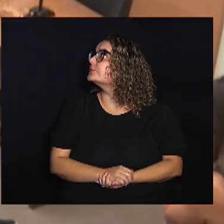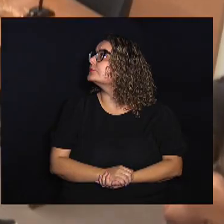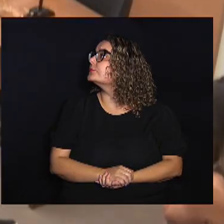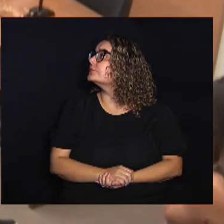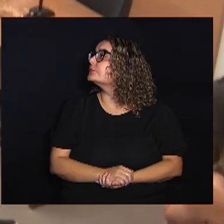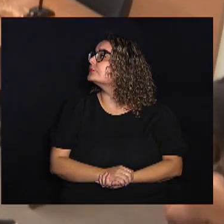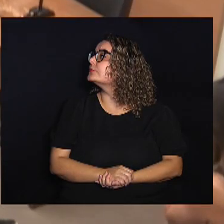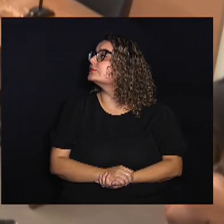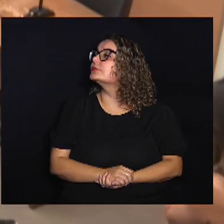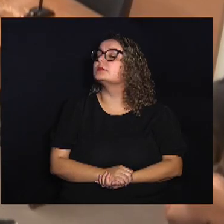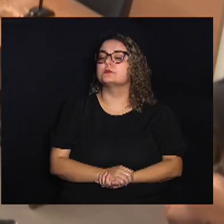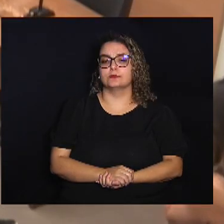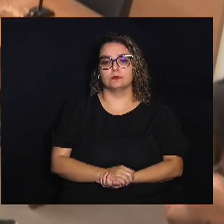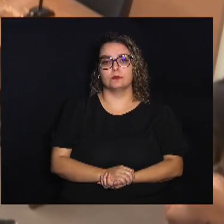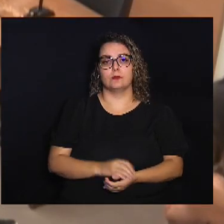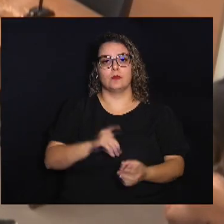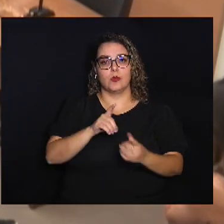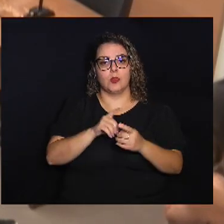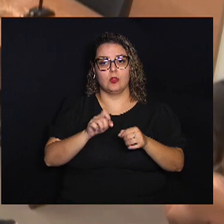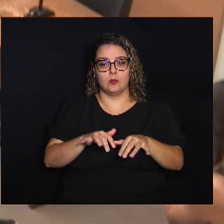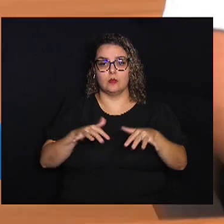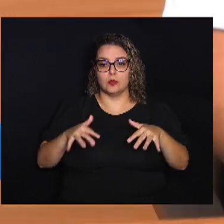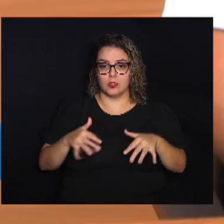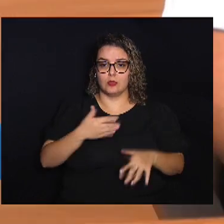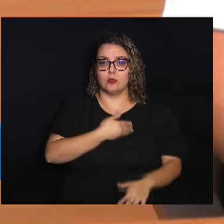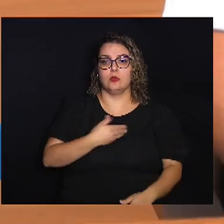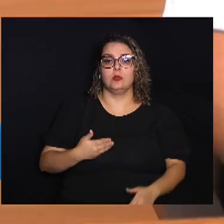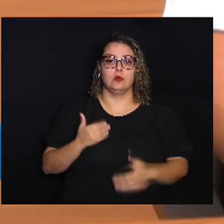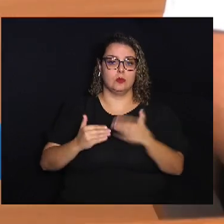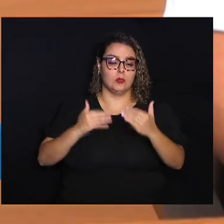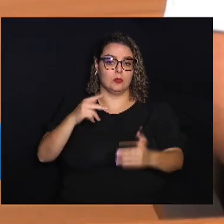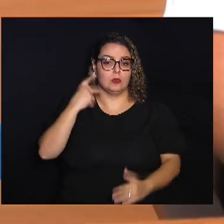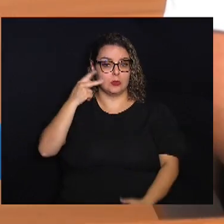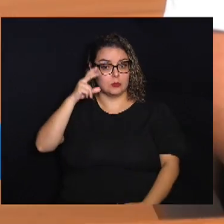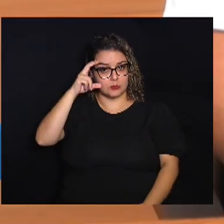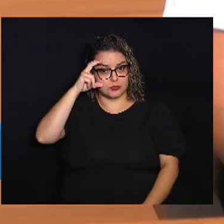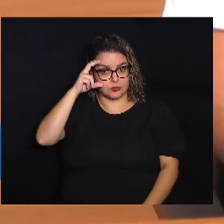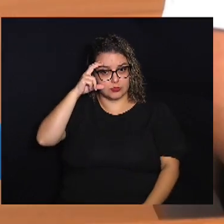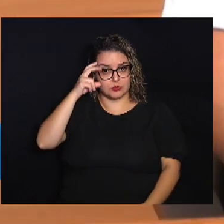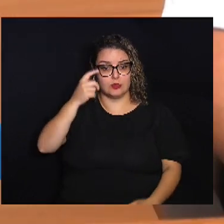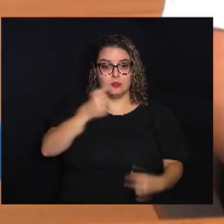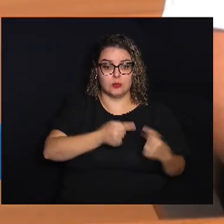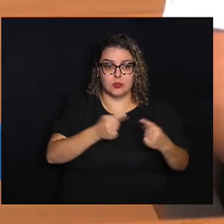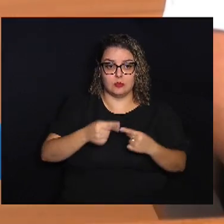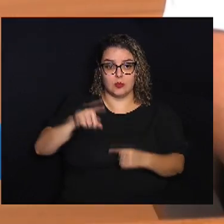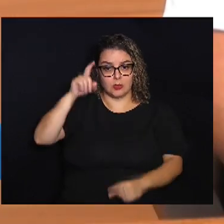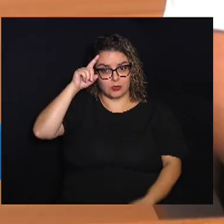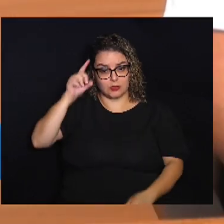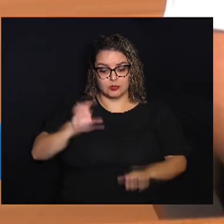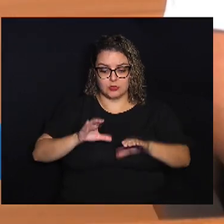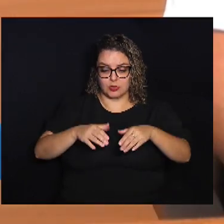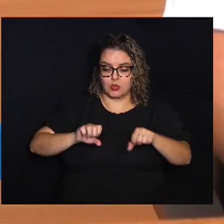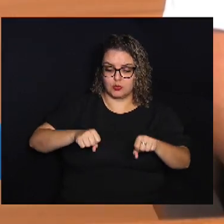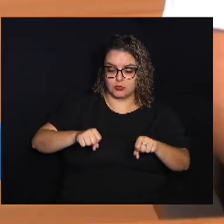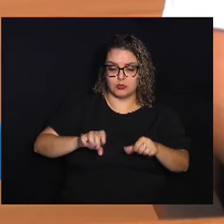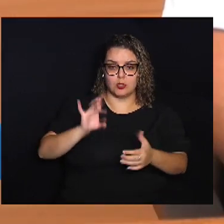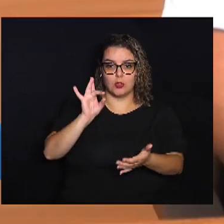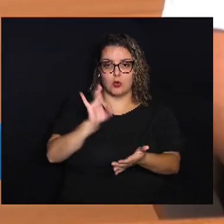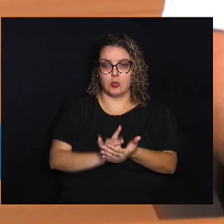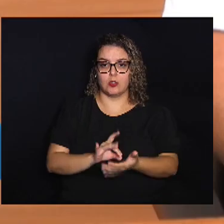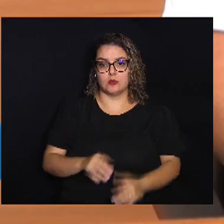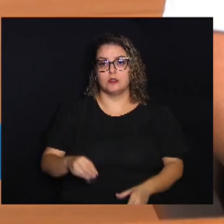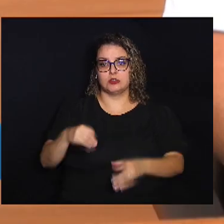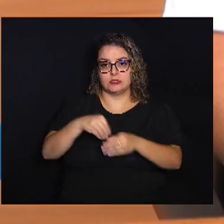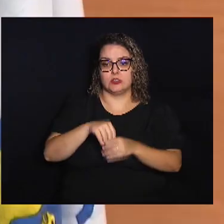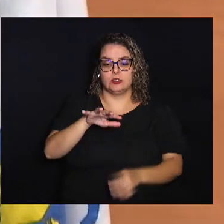Uma consulta pública foi promovida pelo vereador Carlinhos Camelô Para debater o dia do motoclube Como oficial dentro